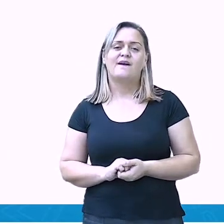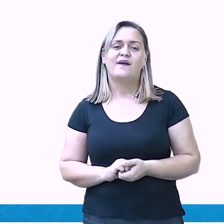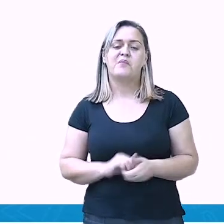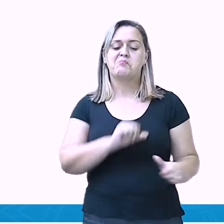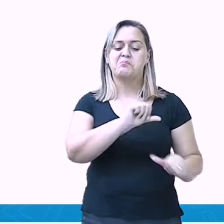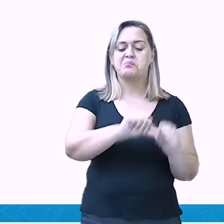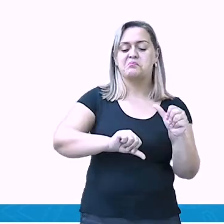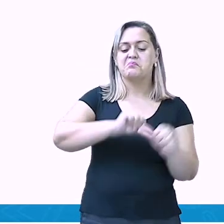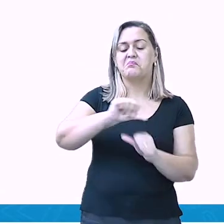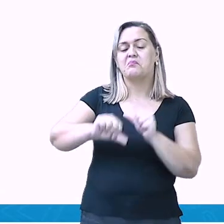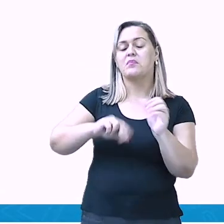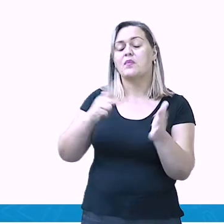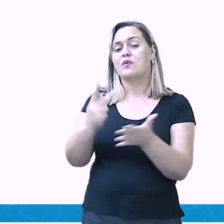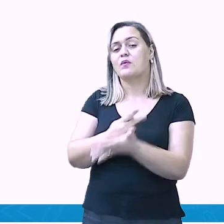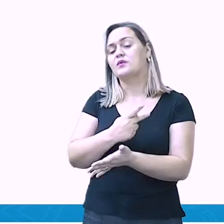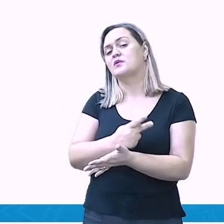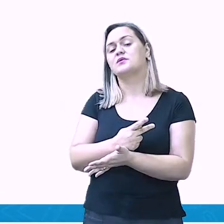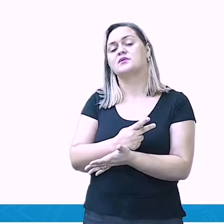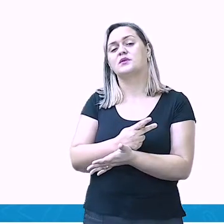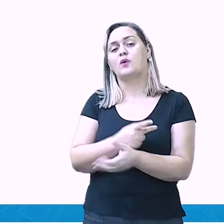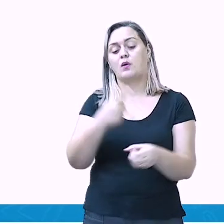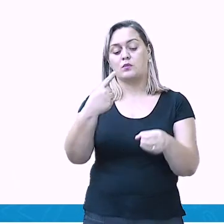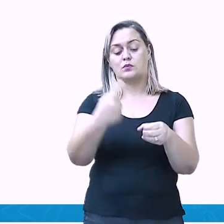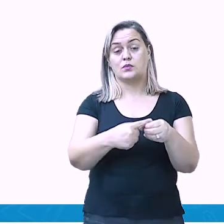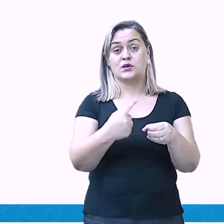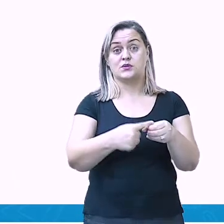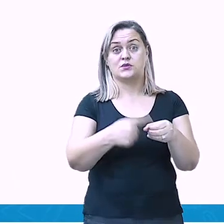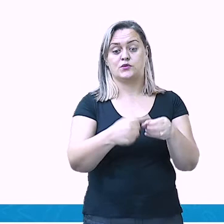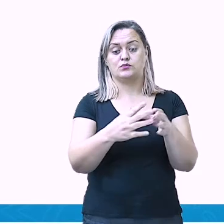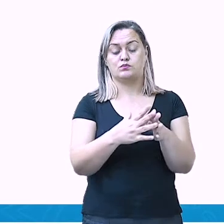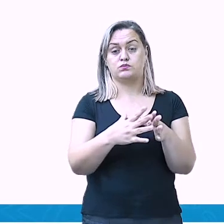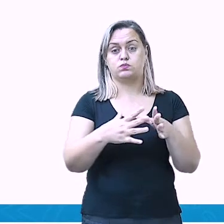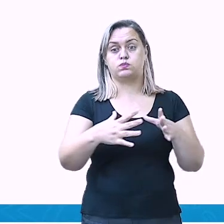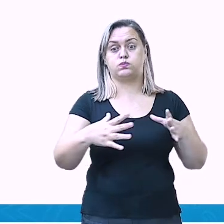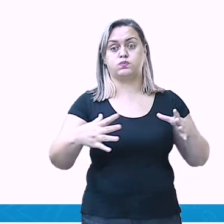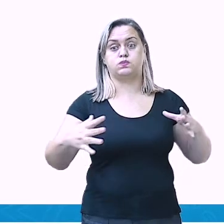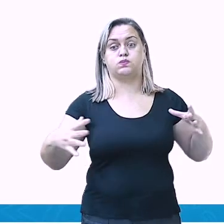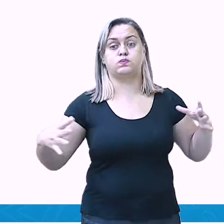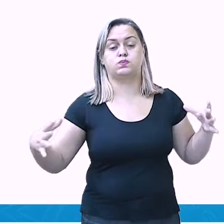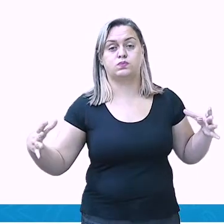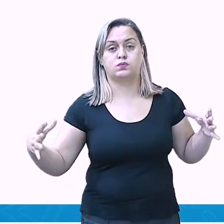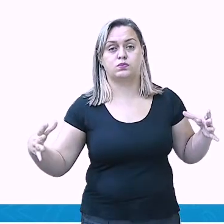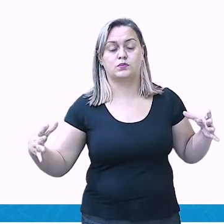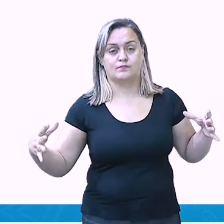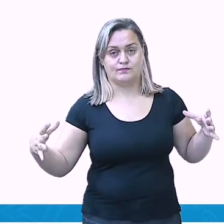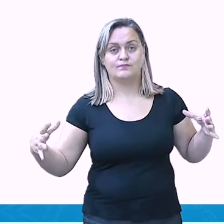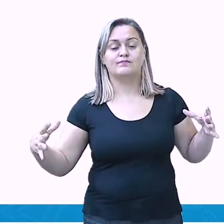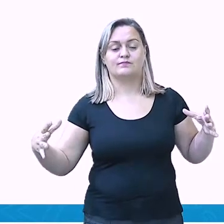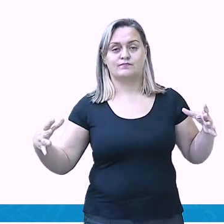população urbana. Então, você vai colocar aqui...